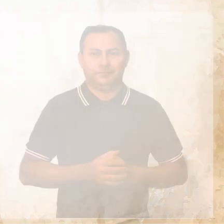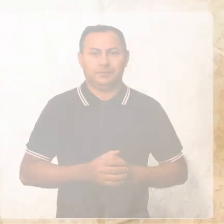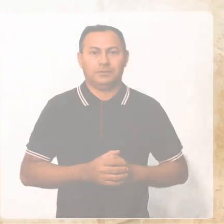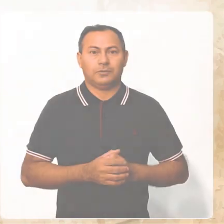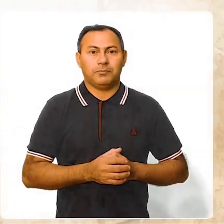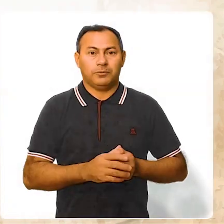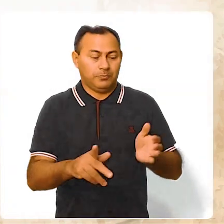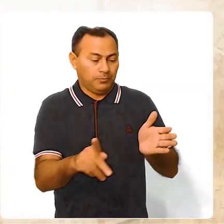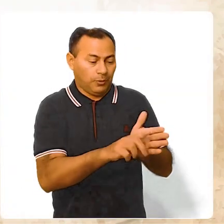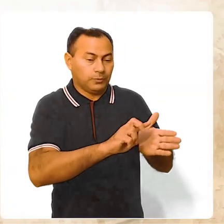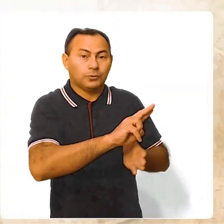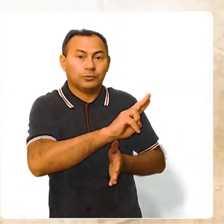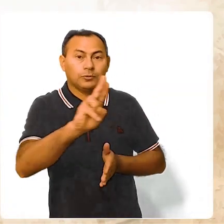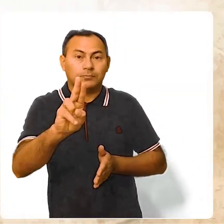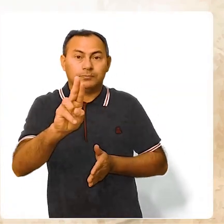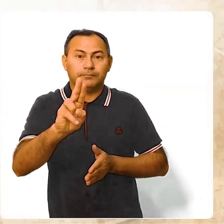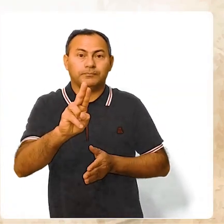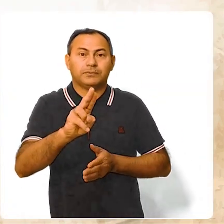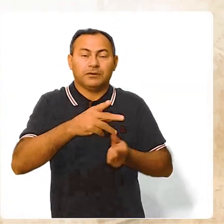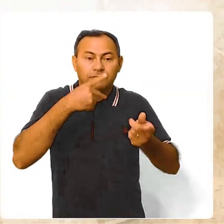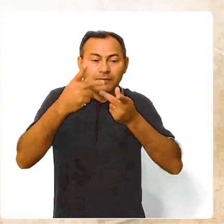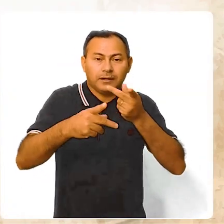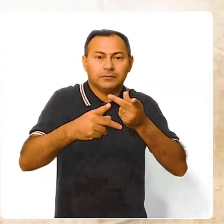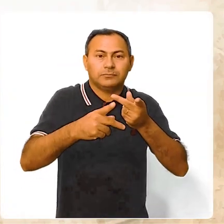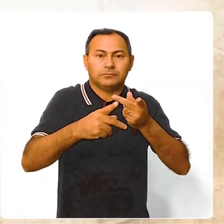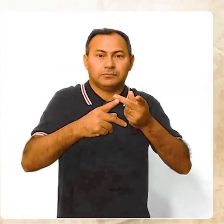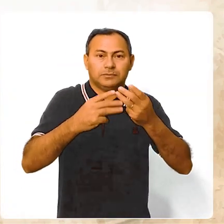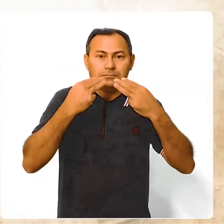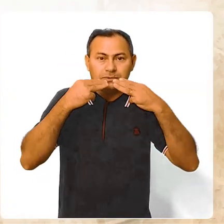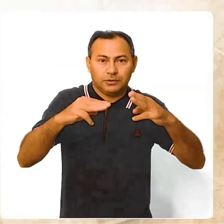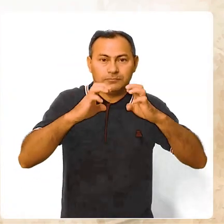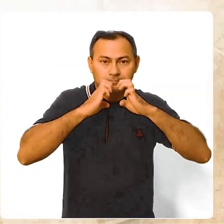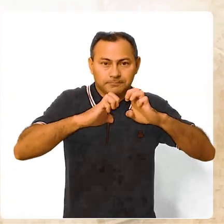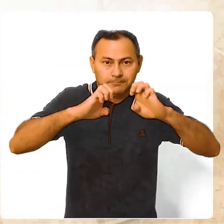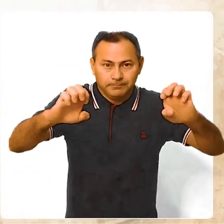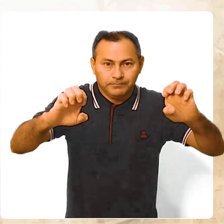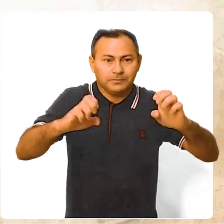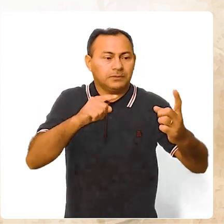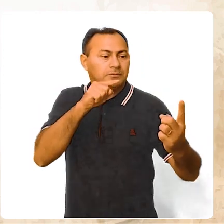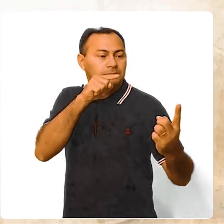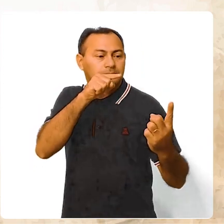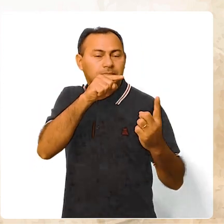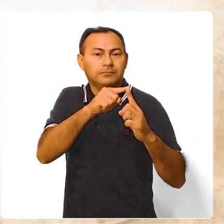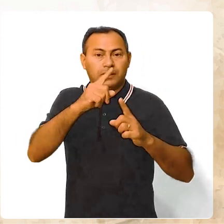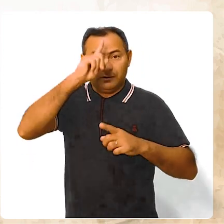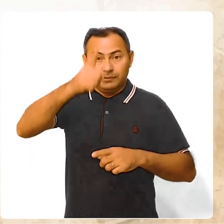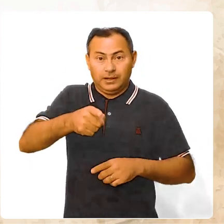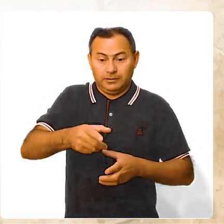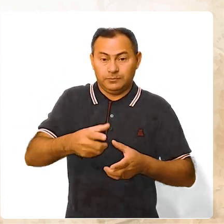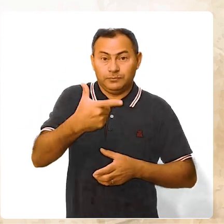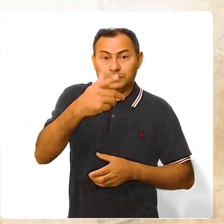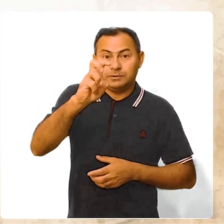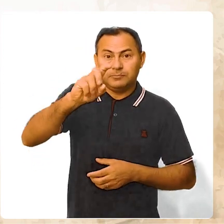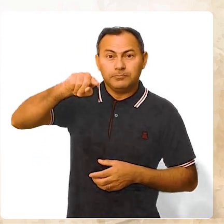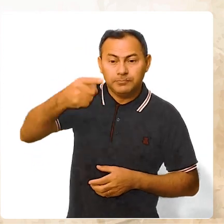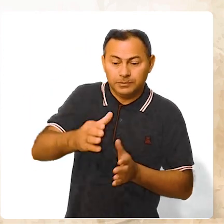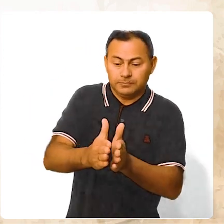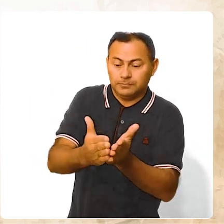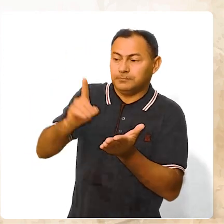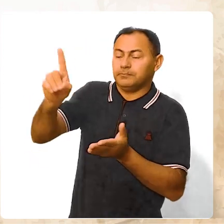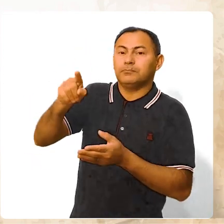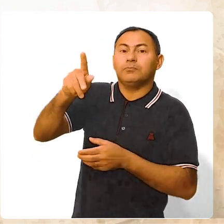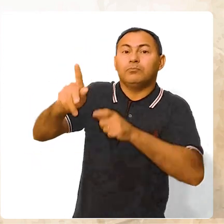Como está dito no próprio nome, trata-se de uma ação evangelizadora que tem por objetivo enviar 25 mil